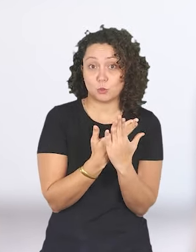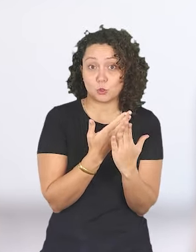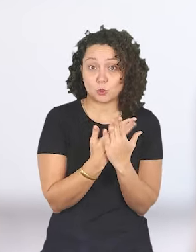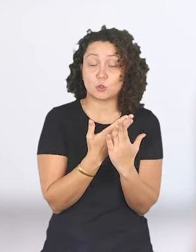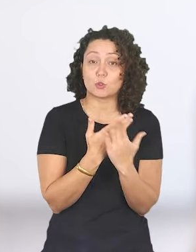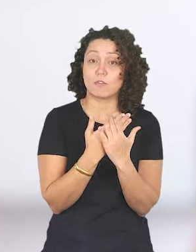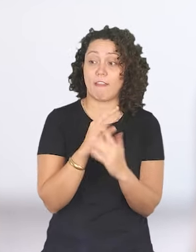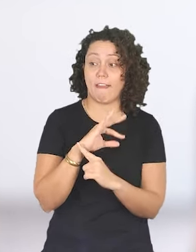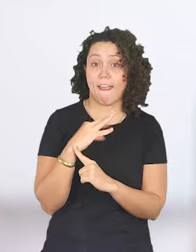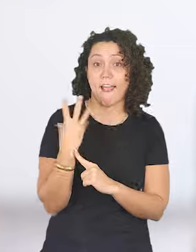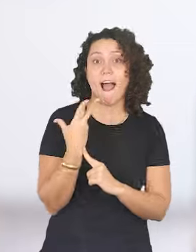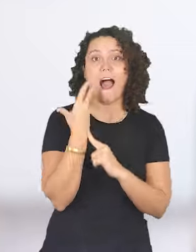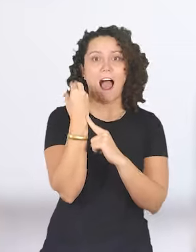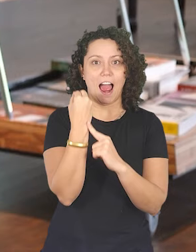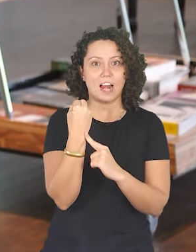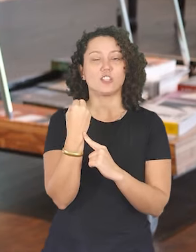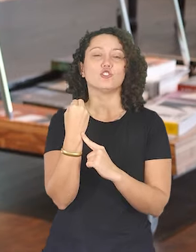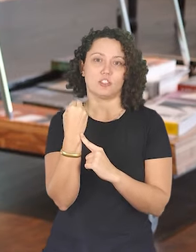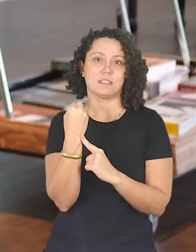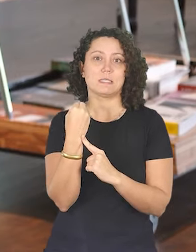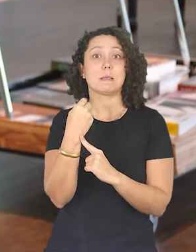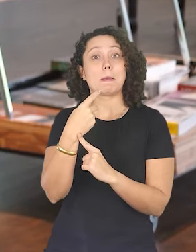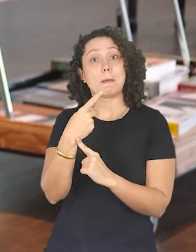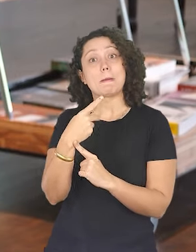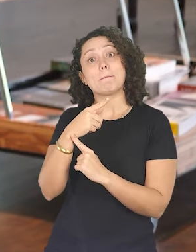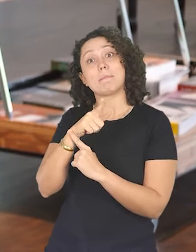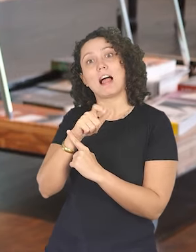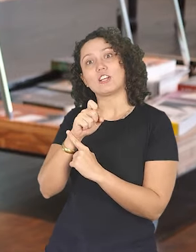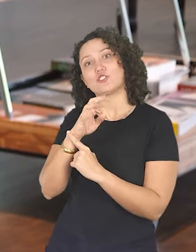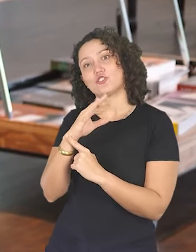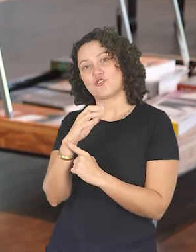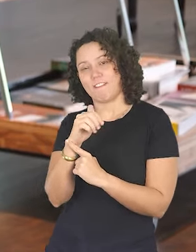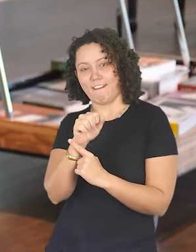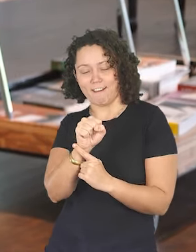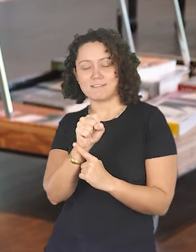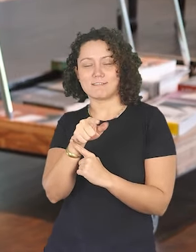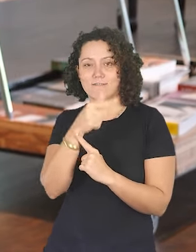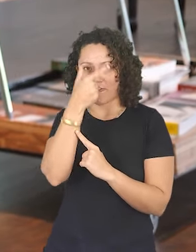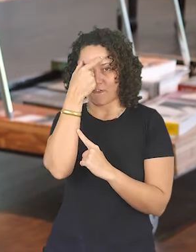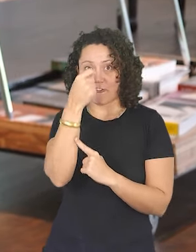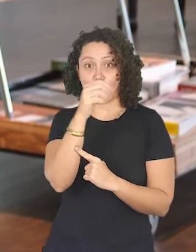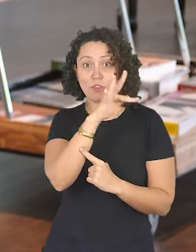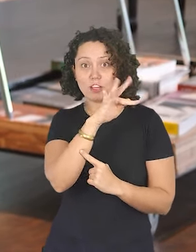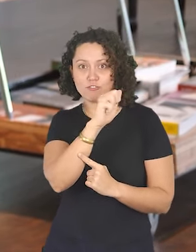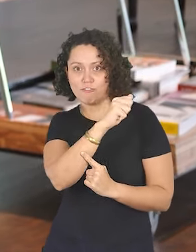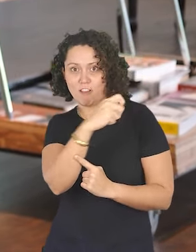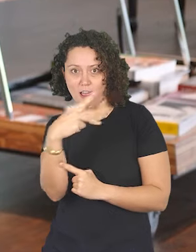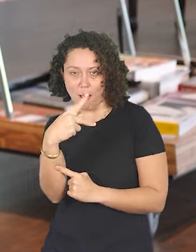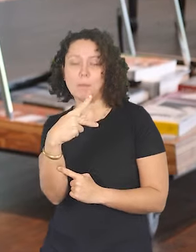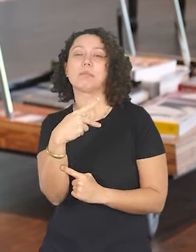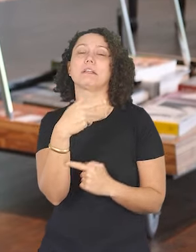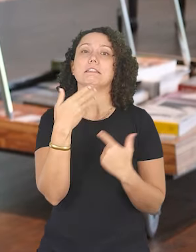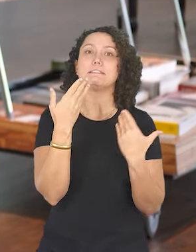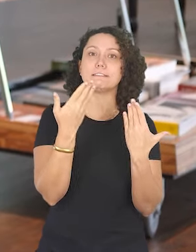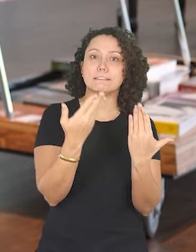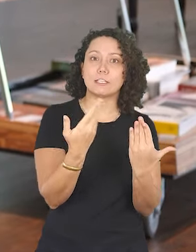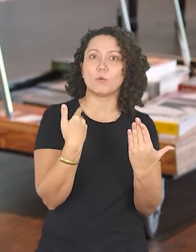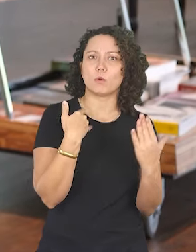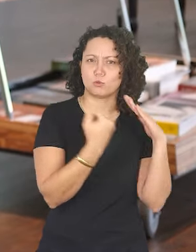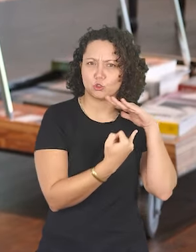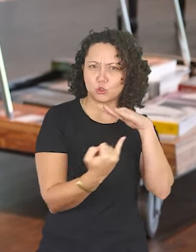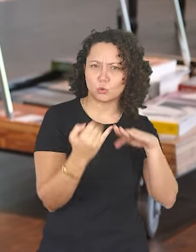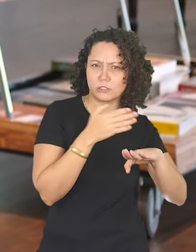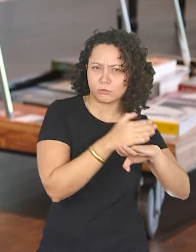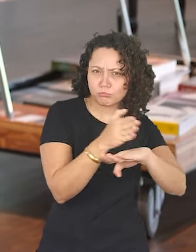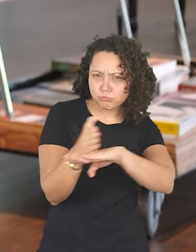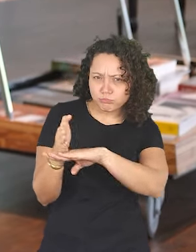artes plásticas na FAAP, e daí eu trabalhei muito em instituições culturais, com exposições, fui monitora